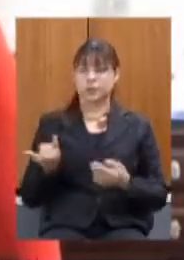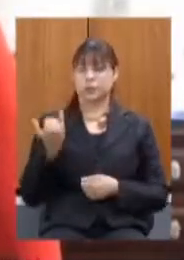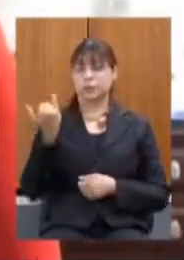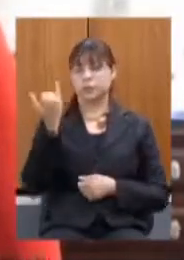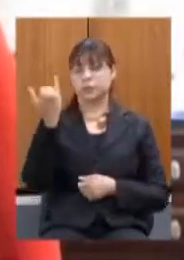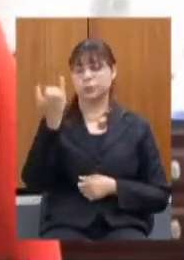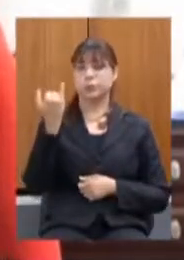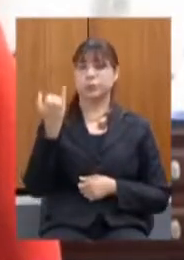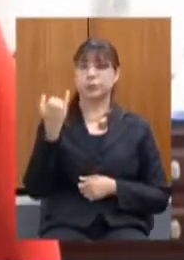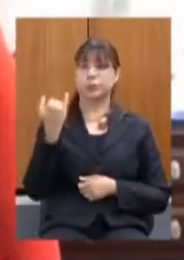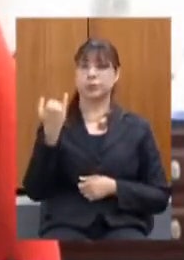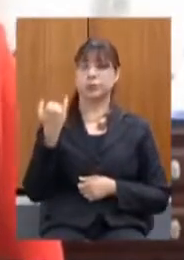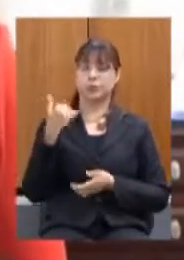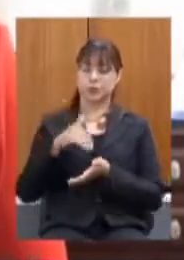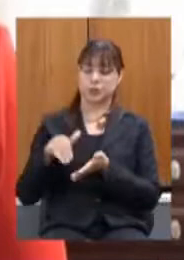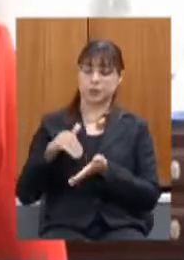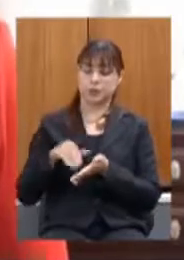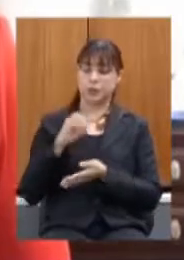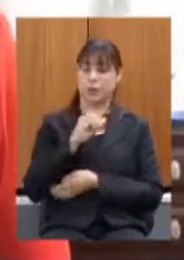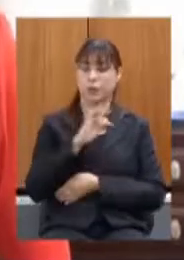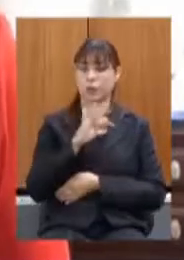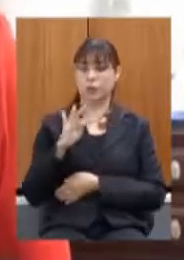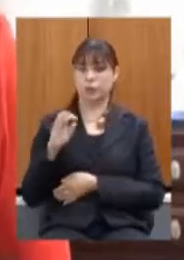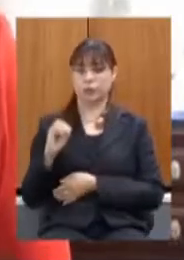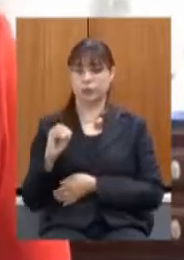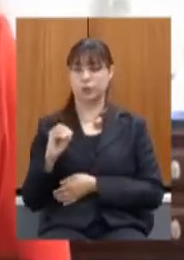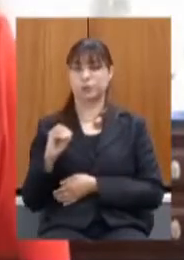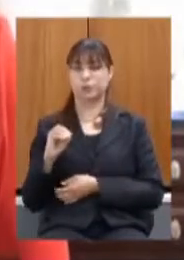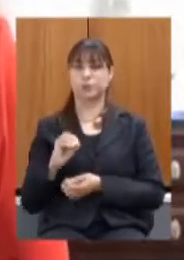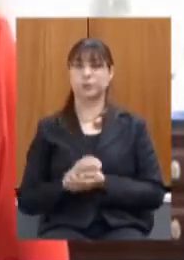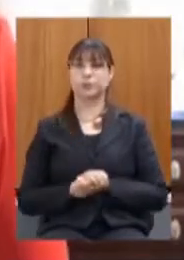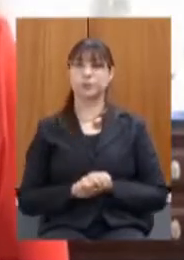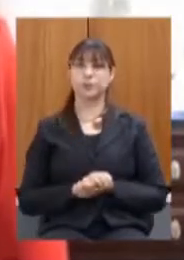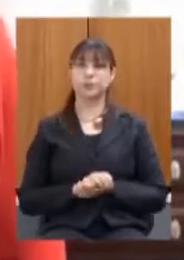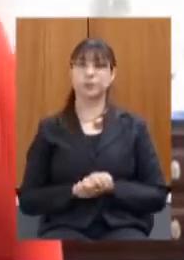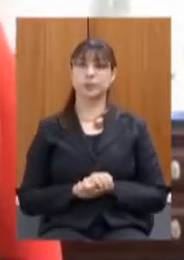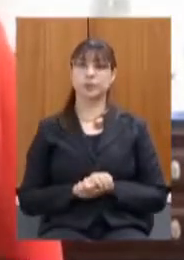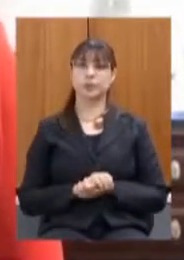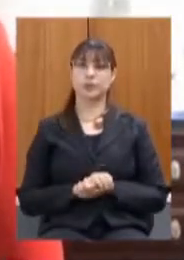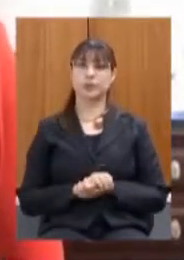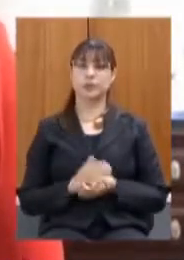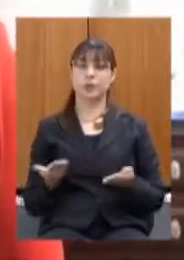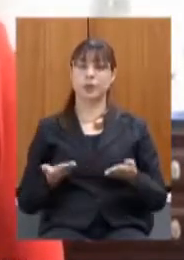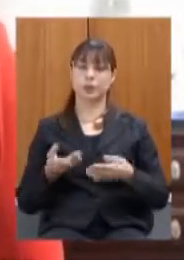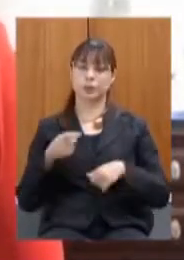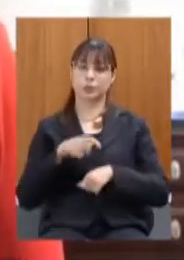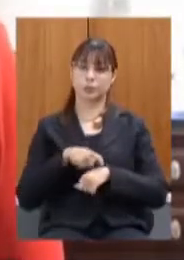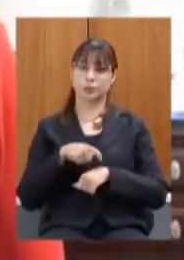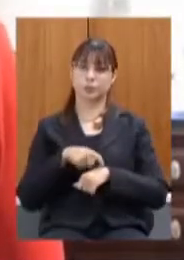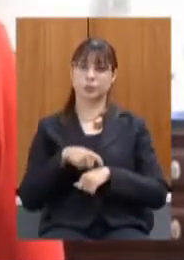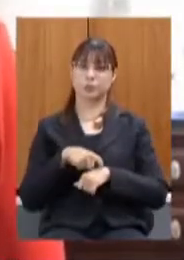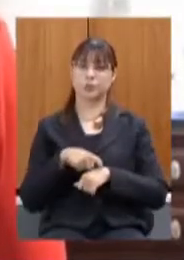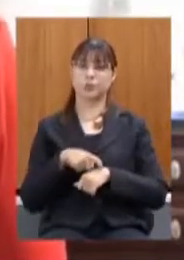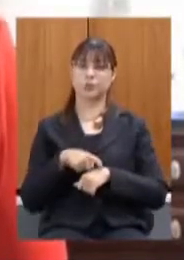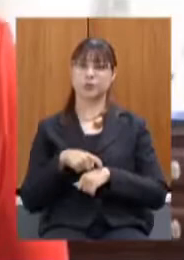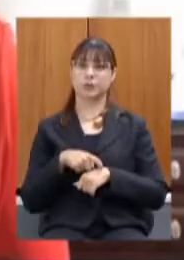deputado o secretário Otto vem no momento em que nós estamos aí